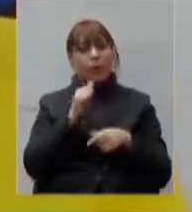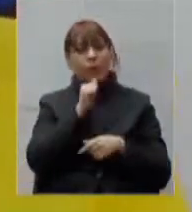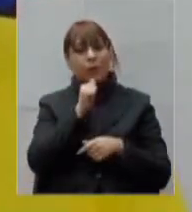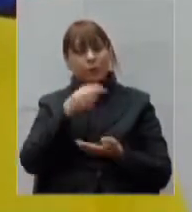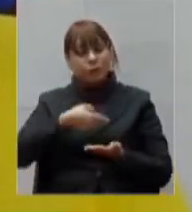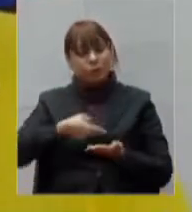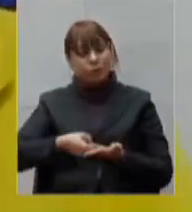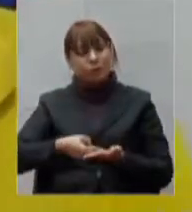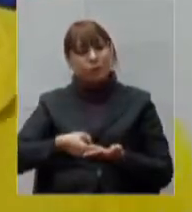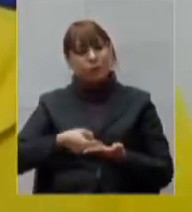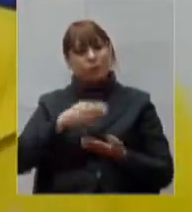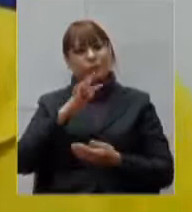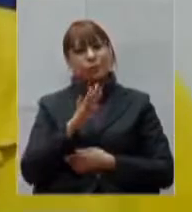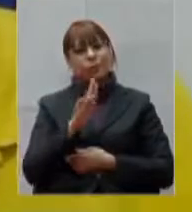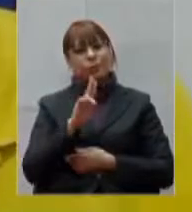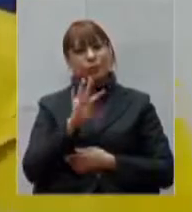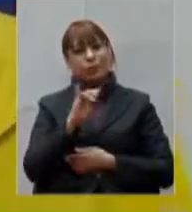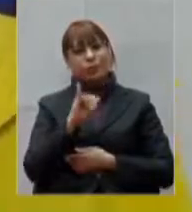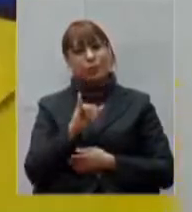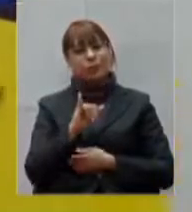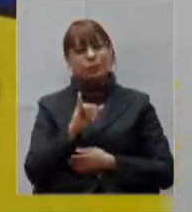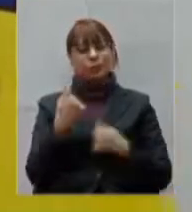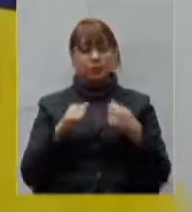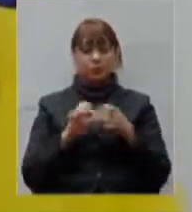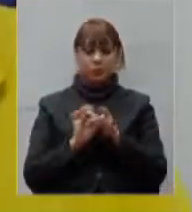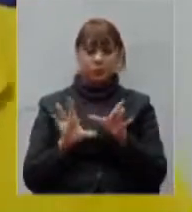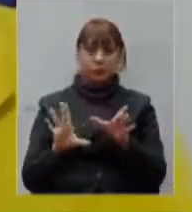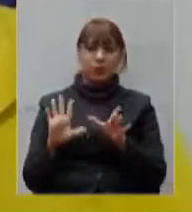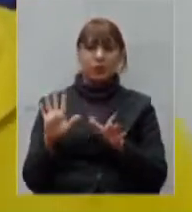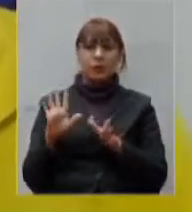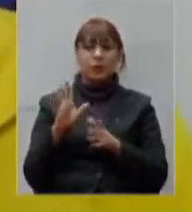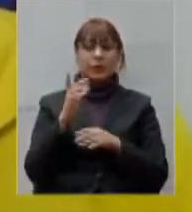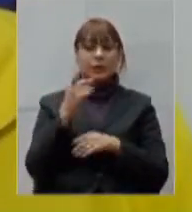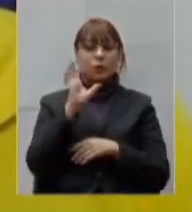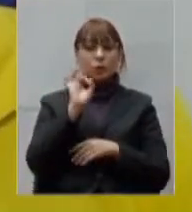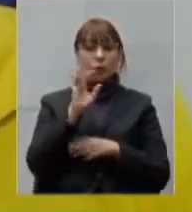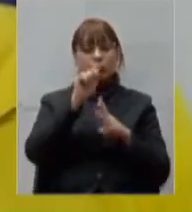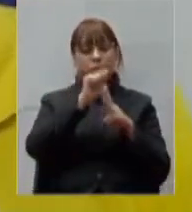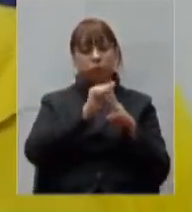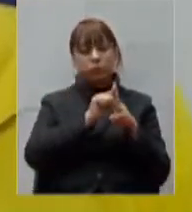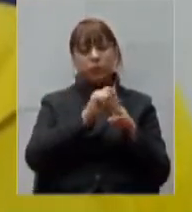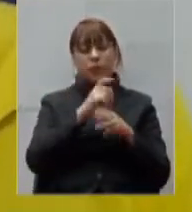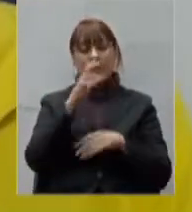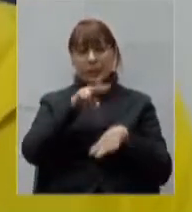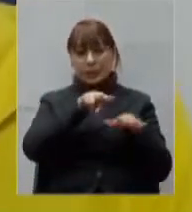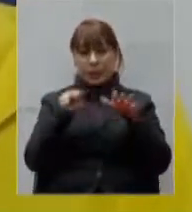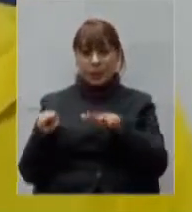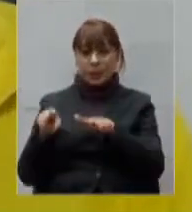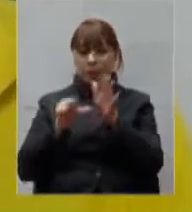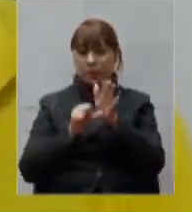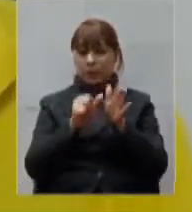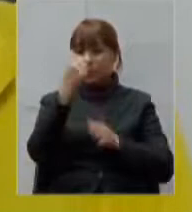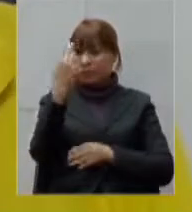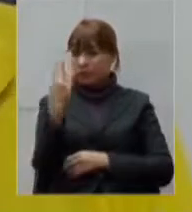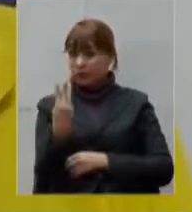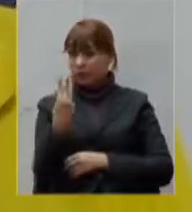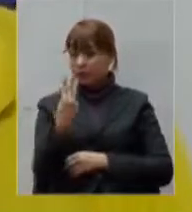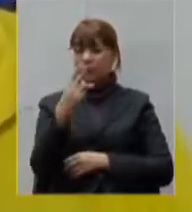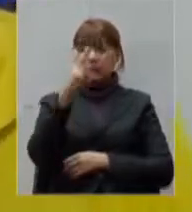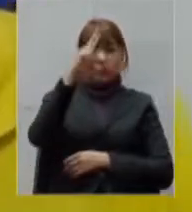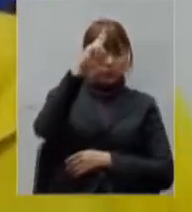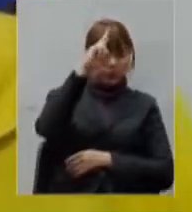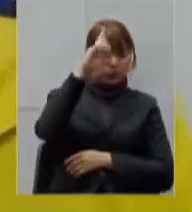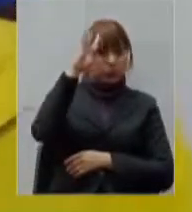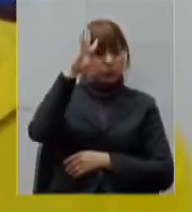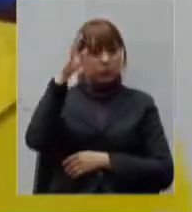vamos liberar a partir dessa semana apenas três vezes por semana o funcionamento do comércio, segunda, quarta e sexta,